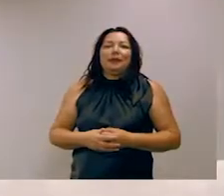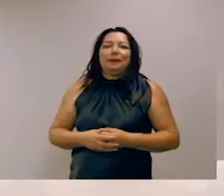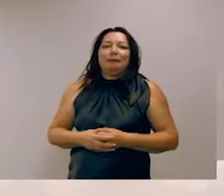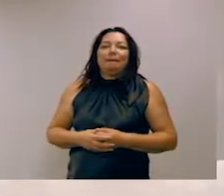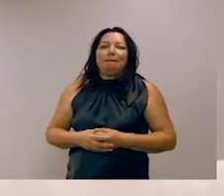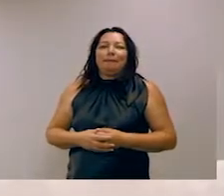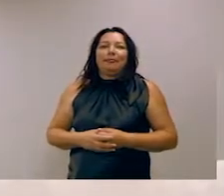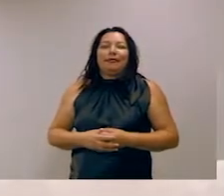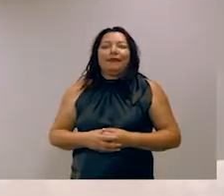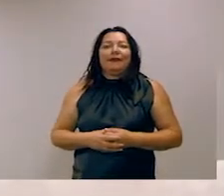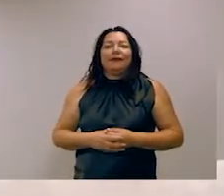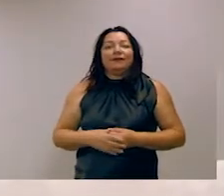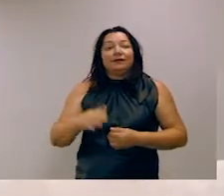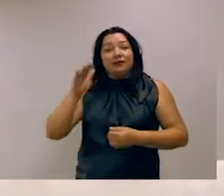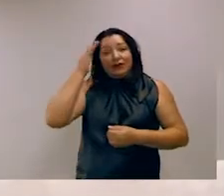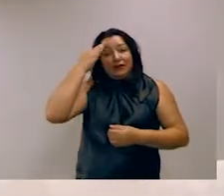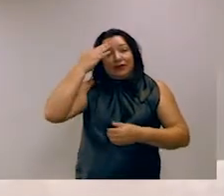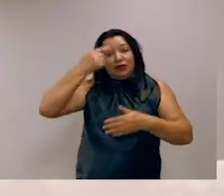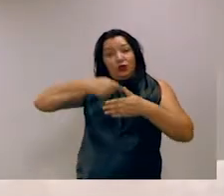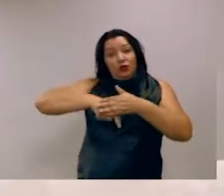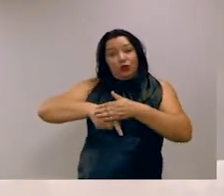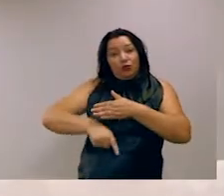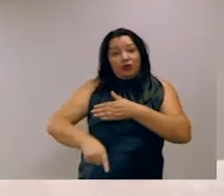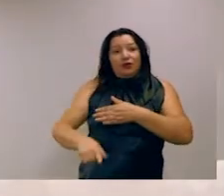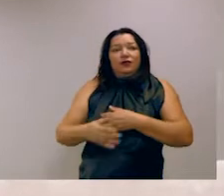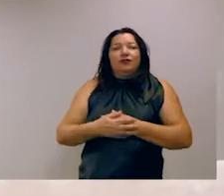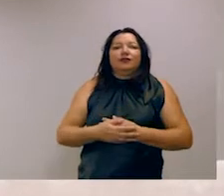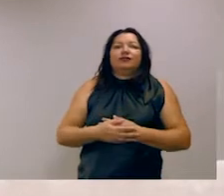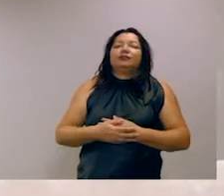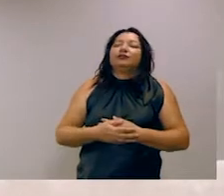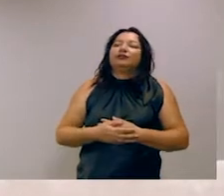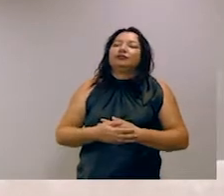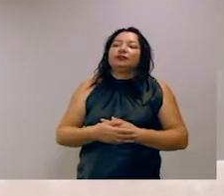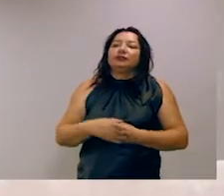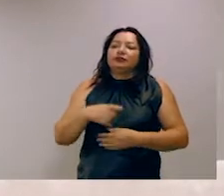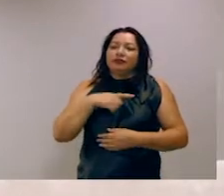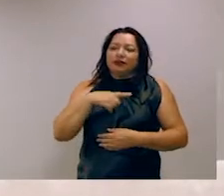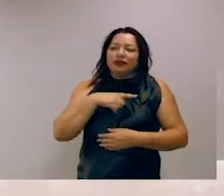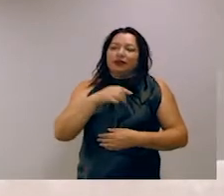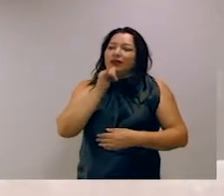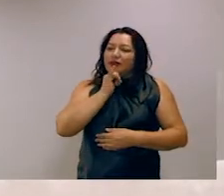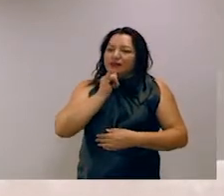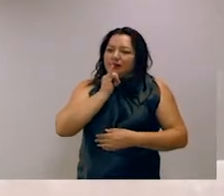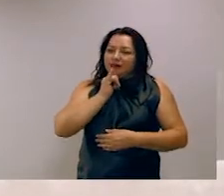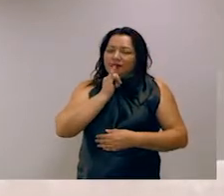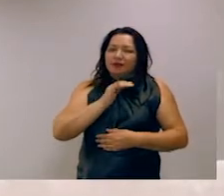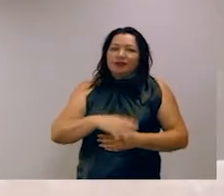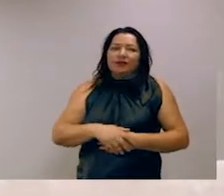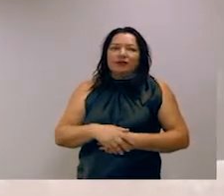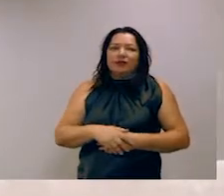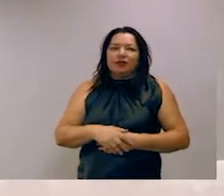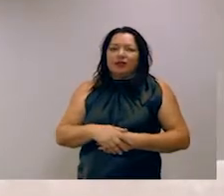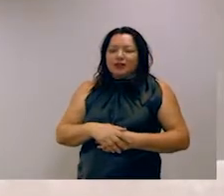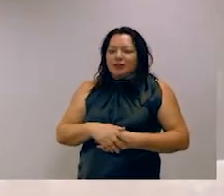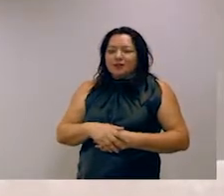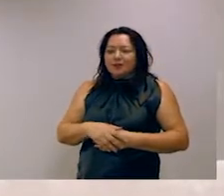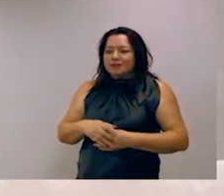diferença entre uma compreensão profunda e o... Além de que, tem que construir exemplos adversariais que puxam